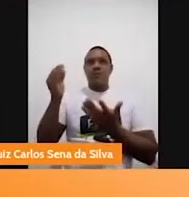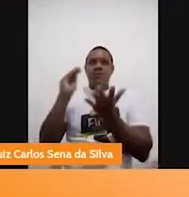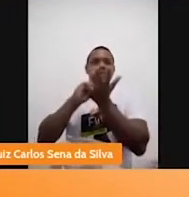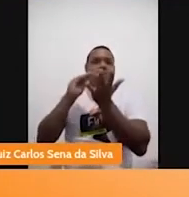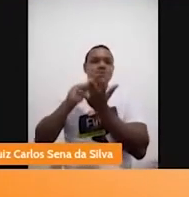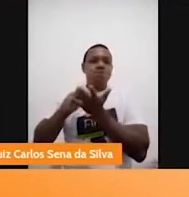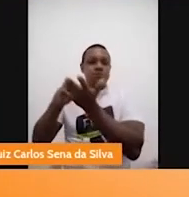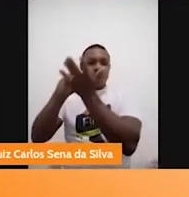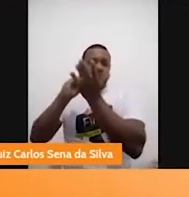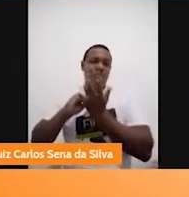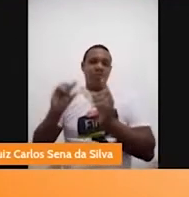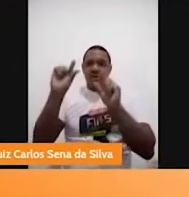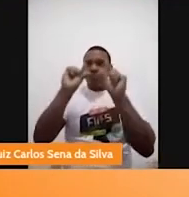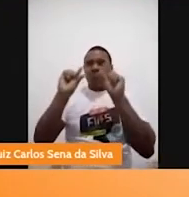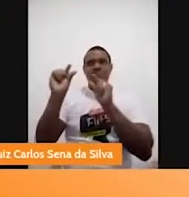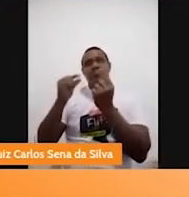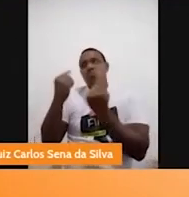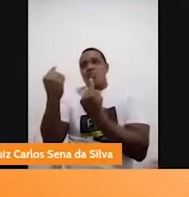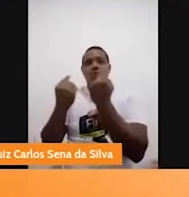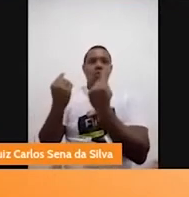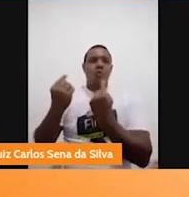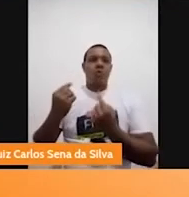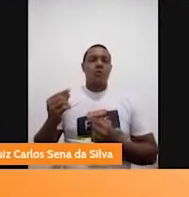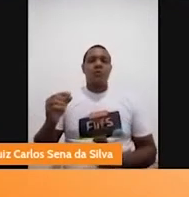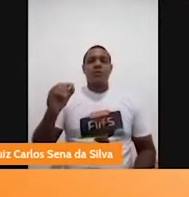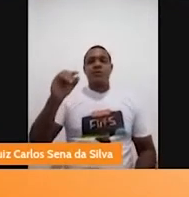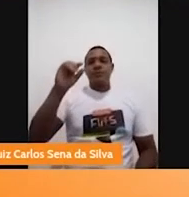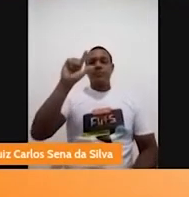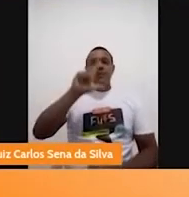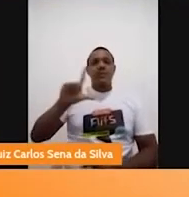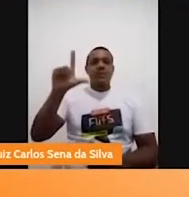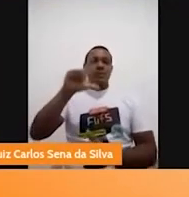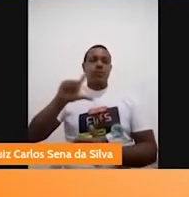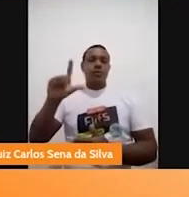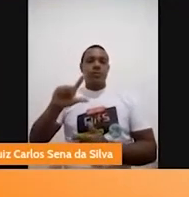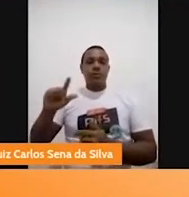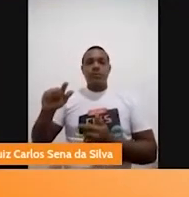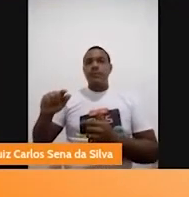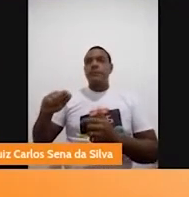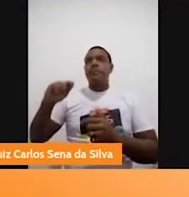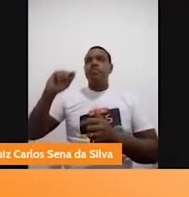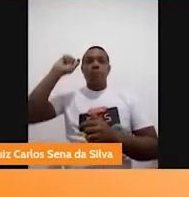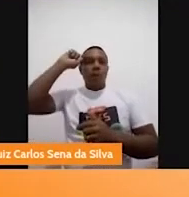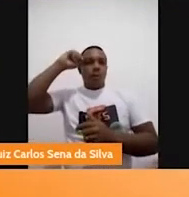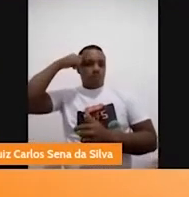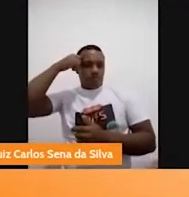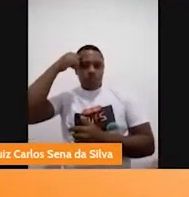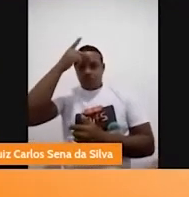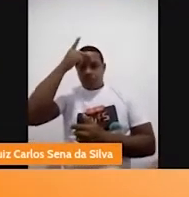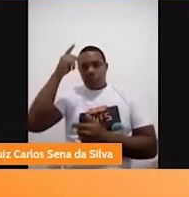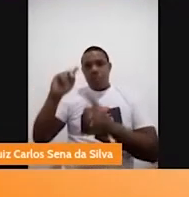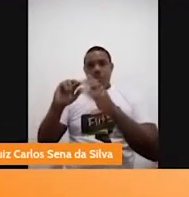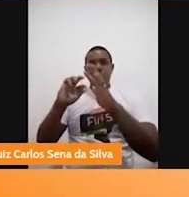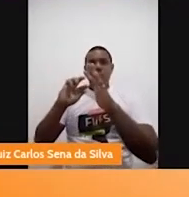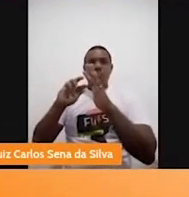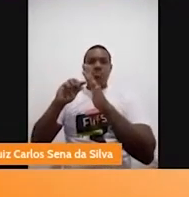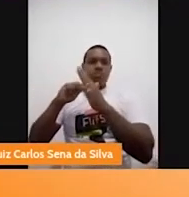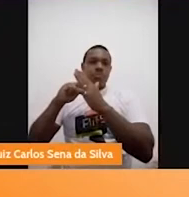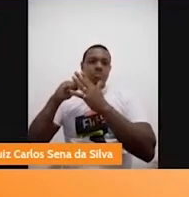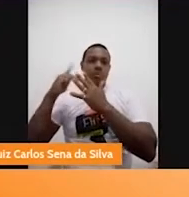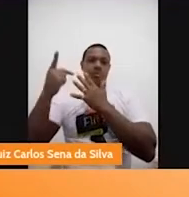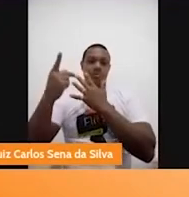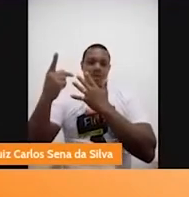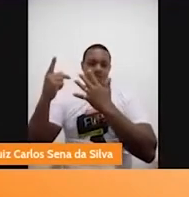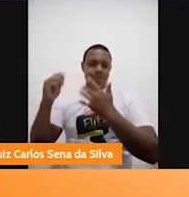Eu ainda acho pouco. Eu acho que a gente precisa ter mais. E, assim, eu quero parabenizar você por essa iniciativa. Porque o outro livro que a gente vai